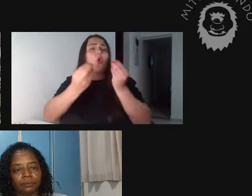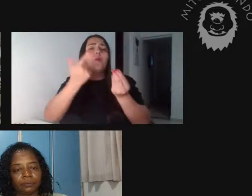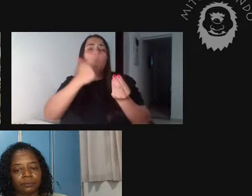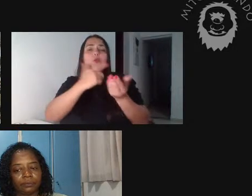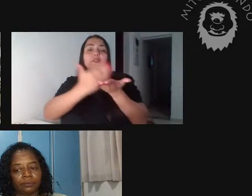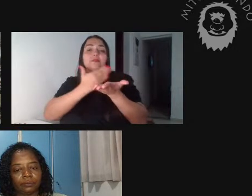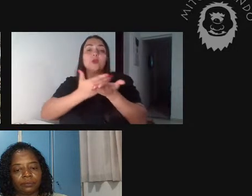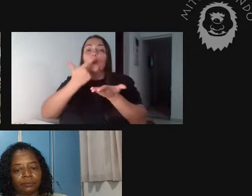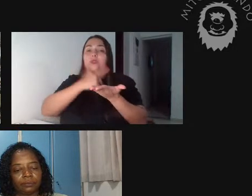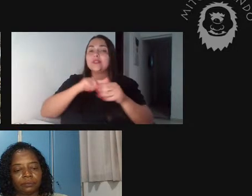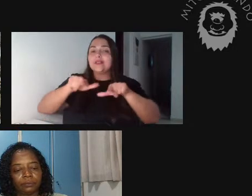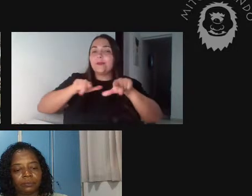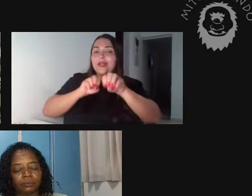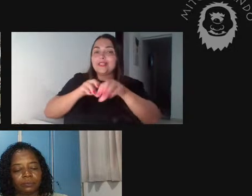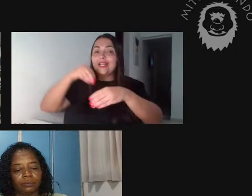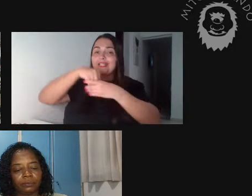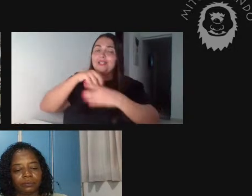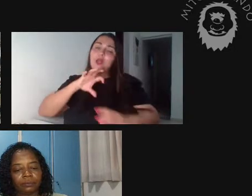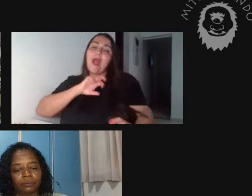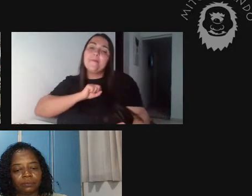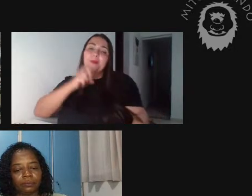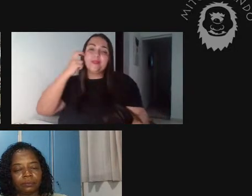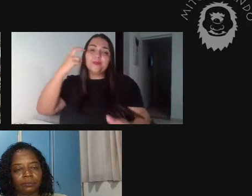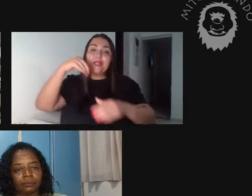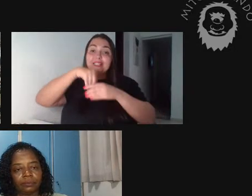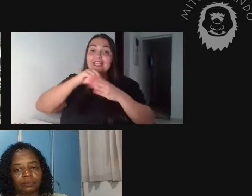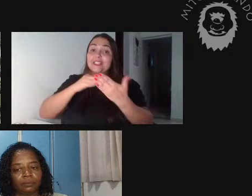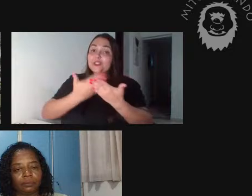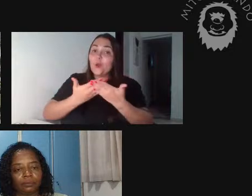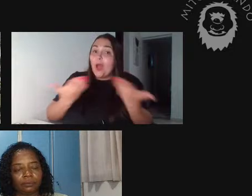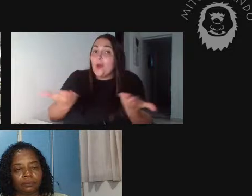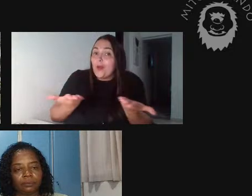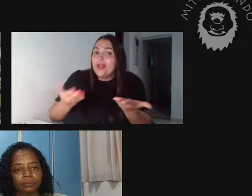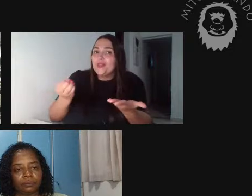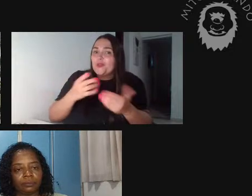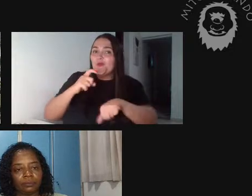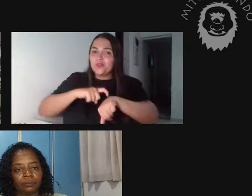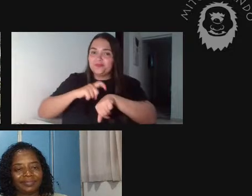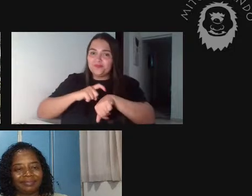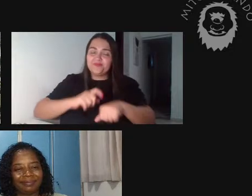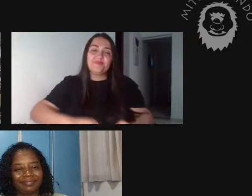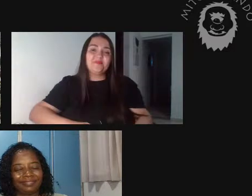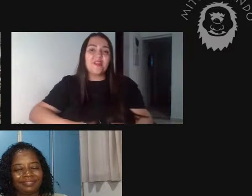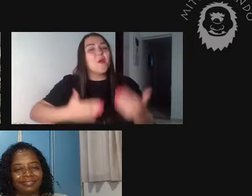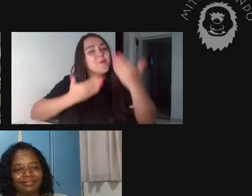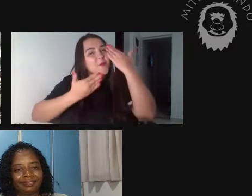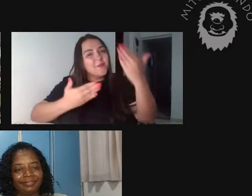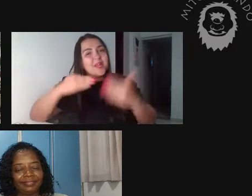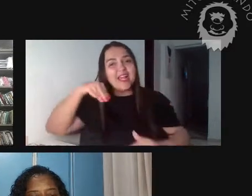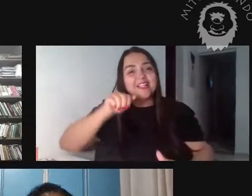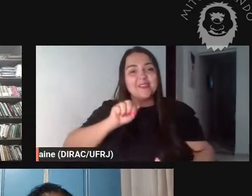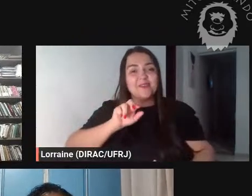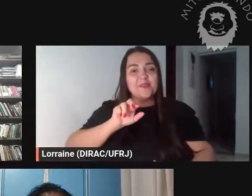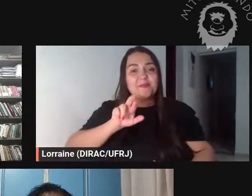amor e sabedoria nas nossas escolas nesse novo tempo obrigada pela sua participação Maria Liduína